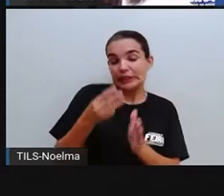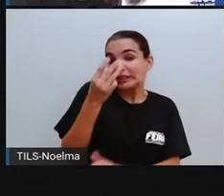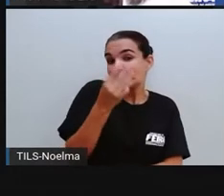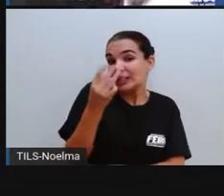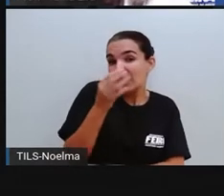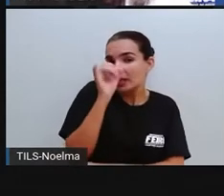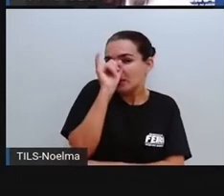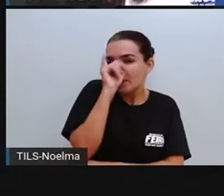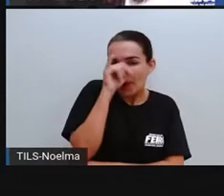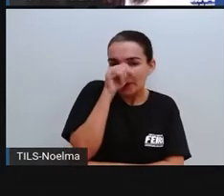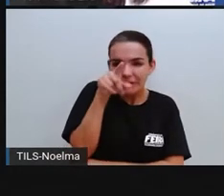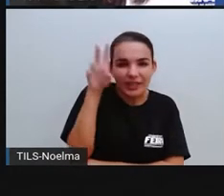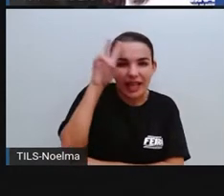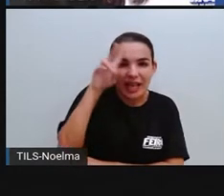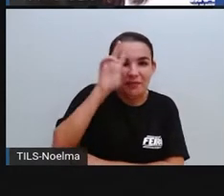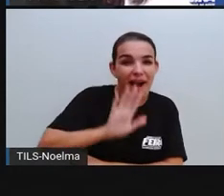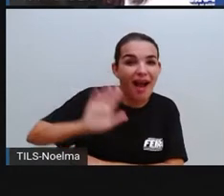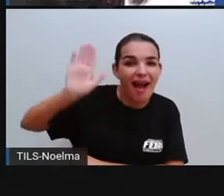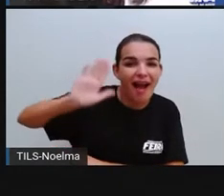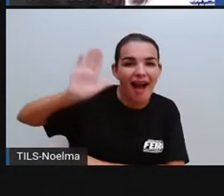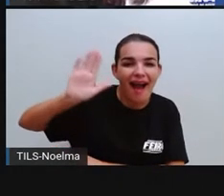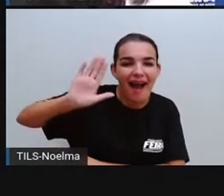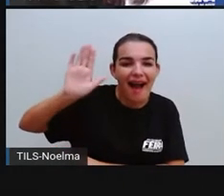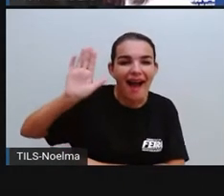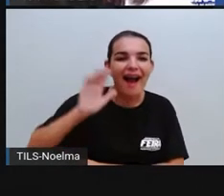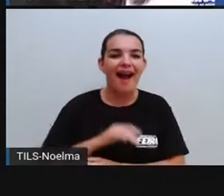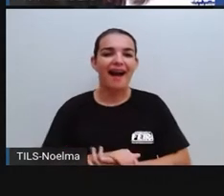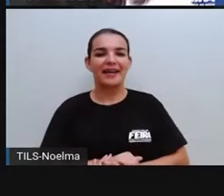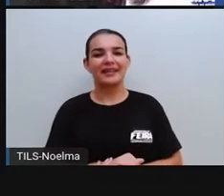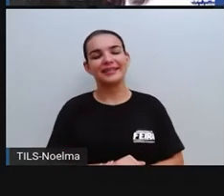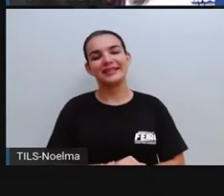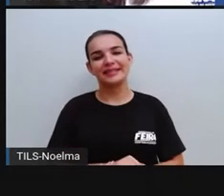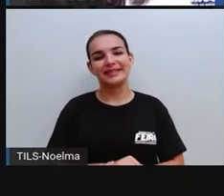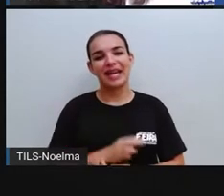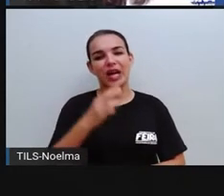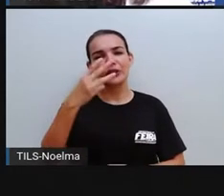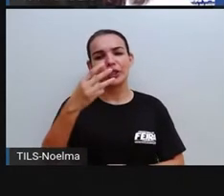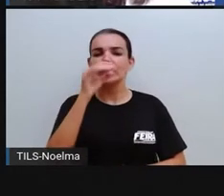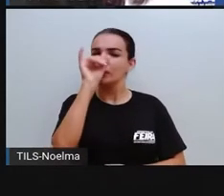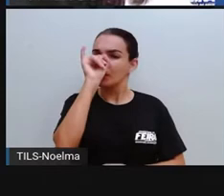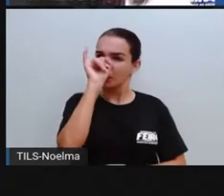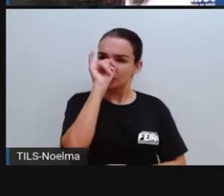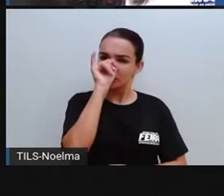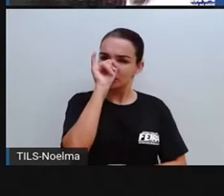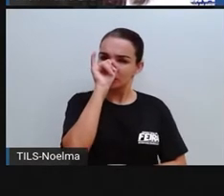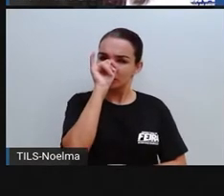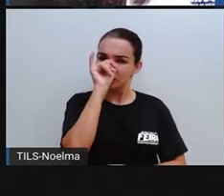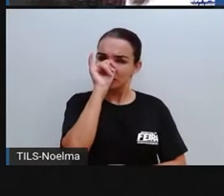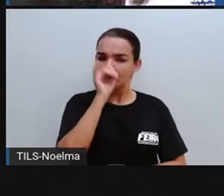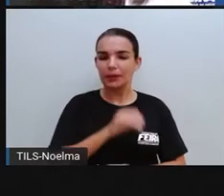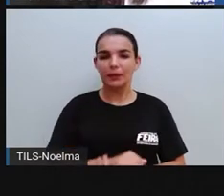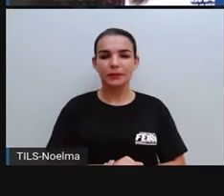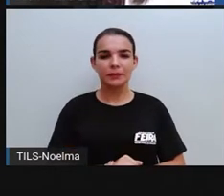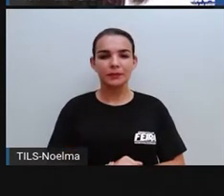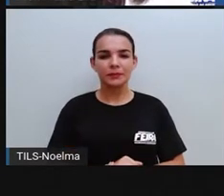Quem lembra? Levanta aí a mão para prover. Quem lembra da história dos três porquinhos? Deixa eu ver aí.